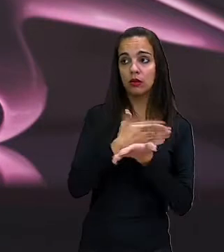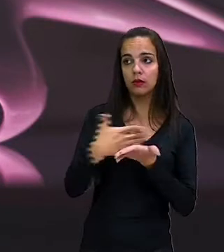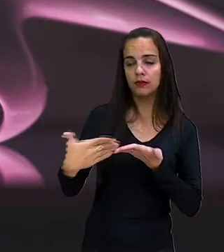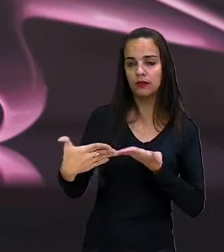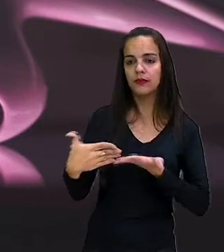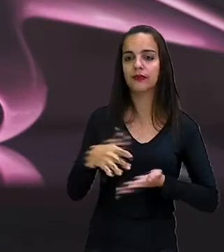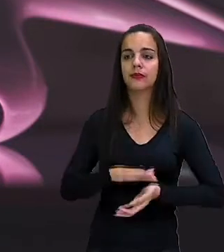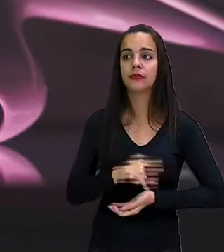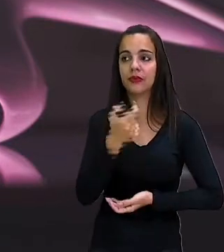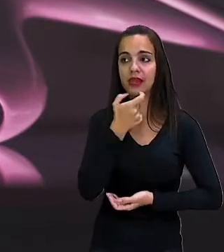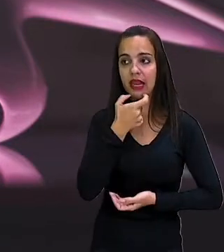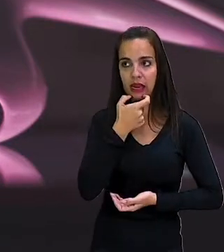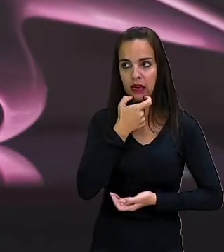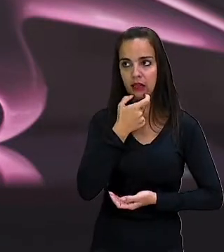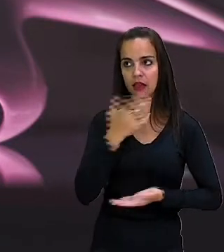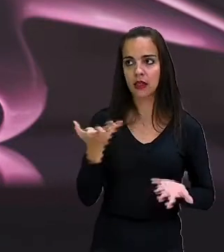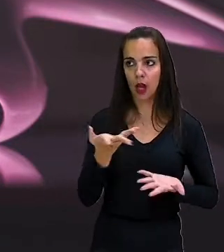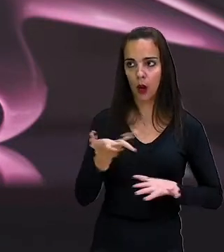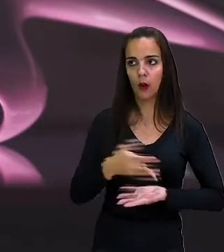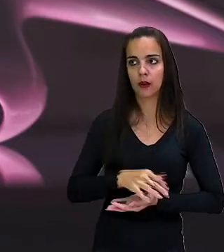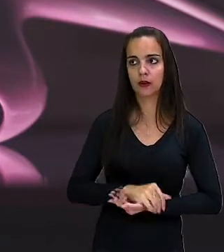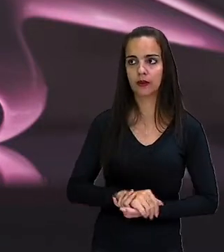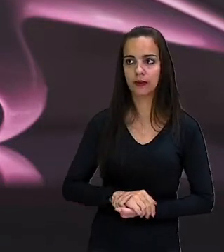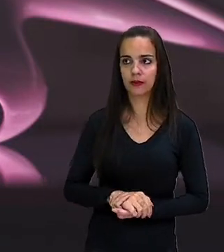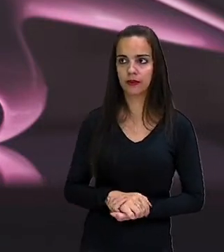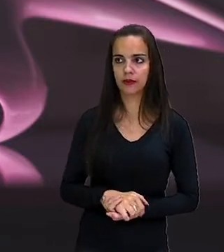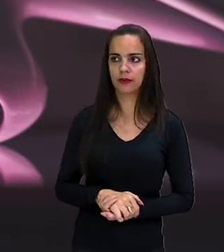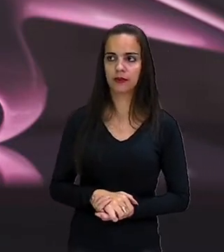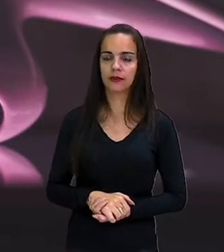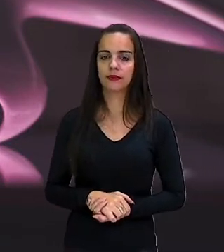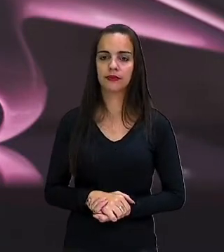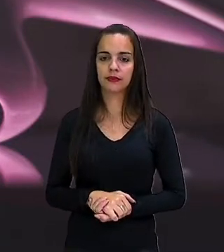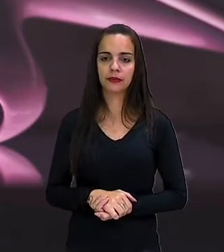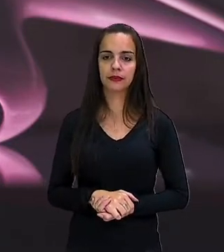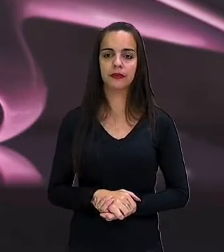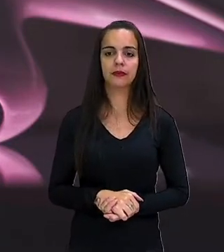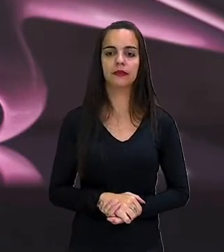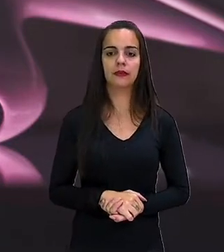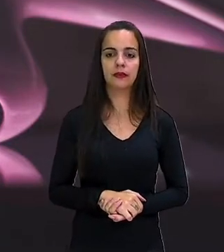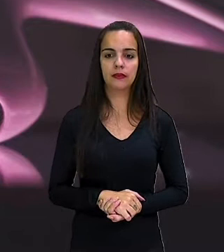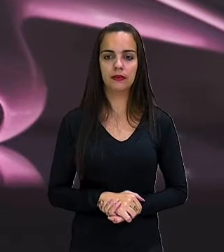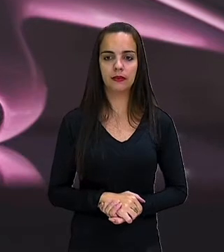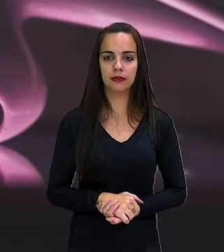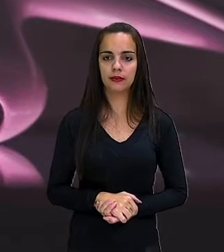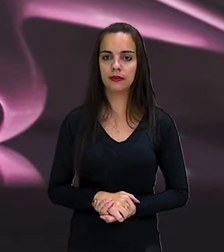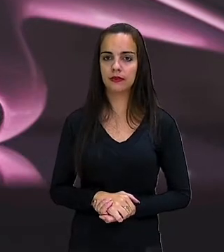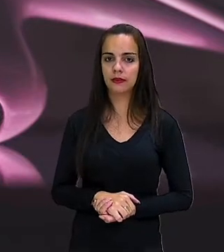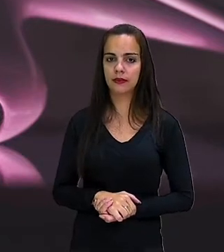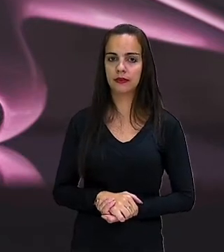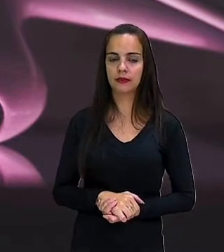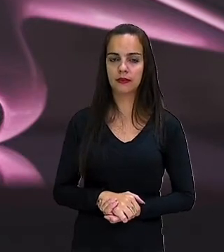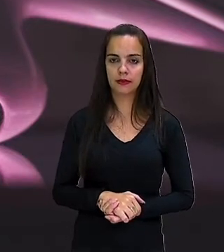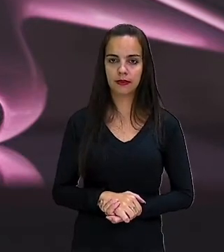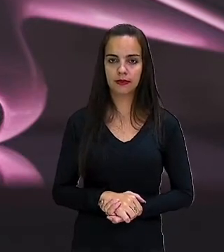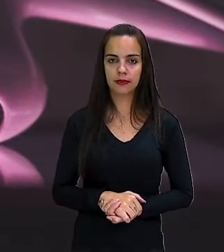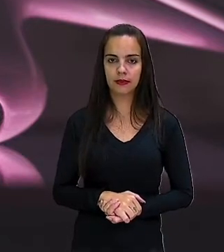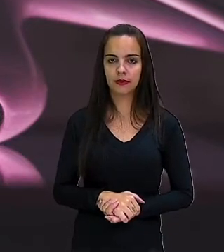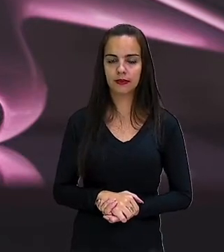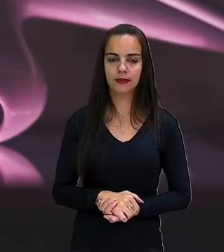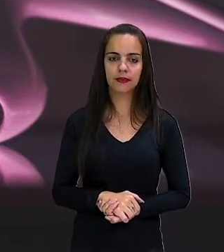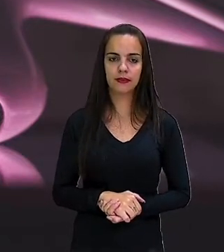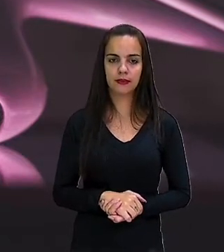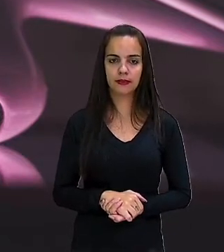Noise-induced, hear lost from usually ear buds